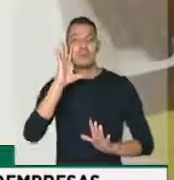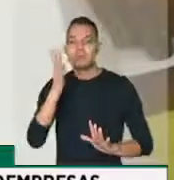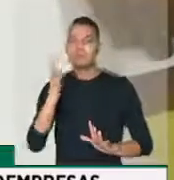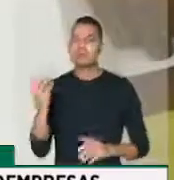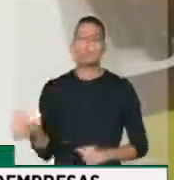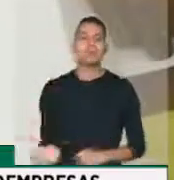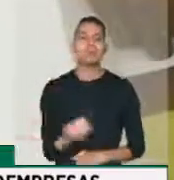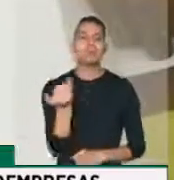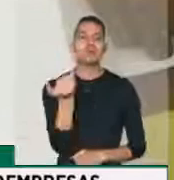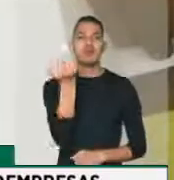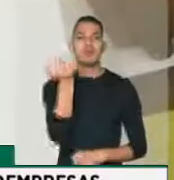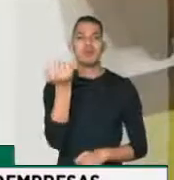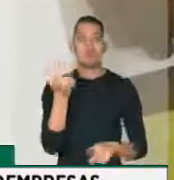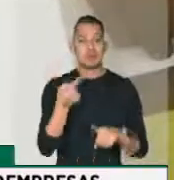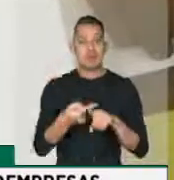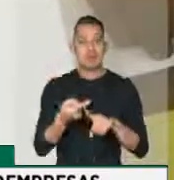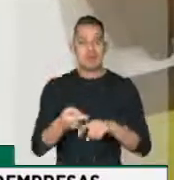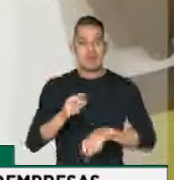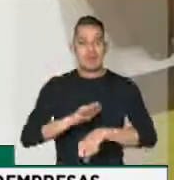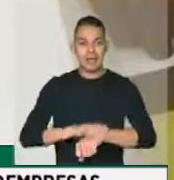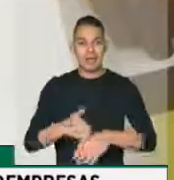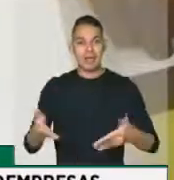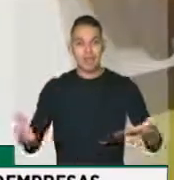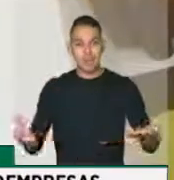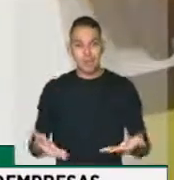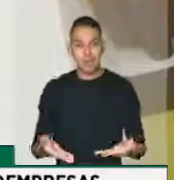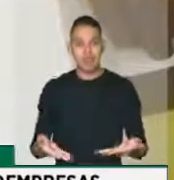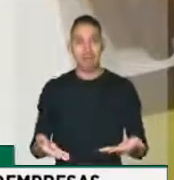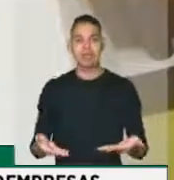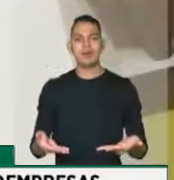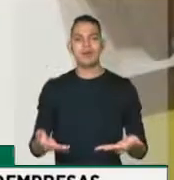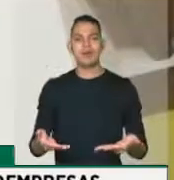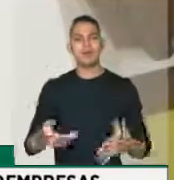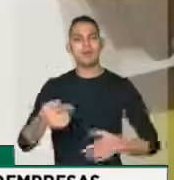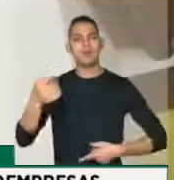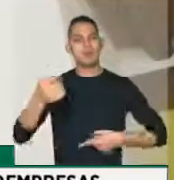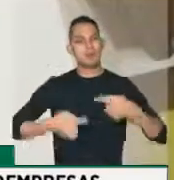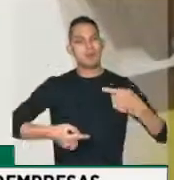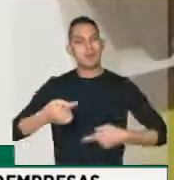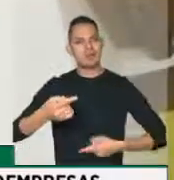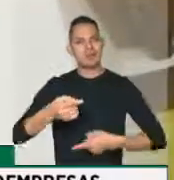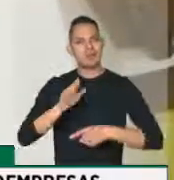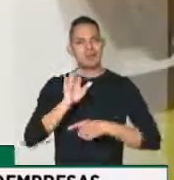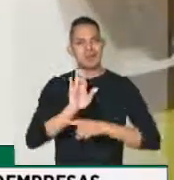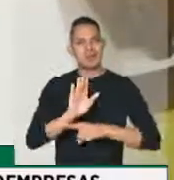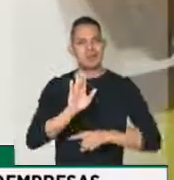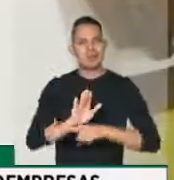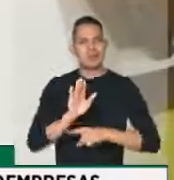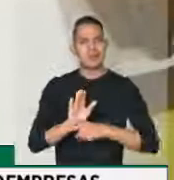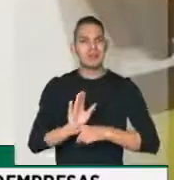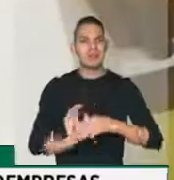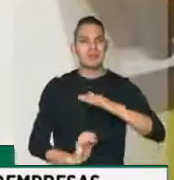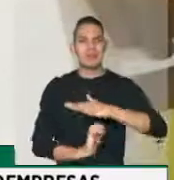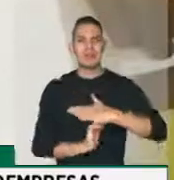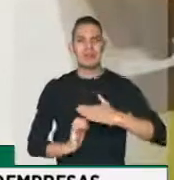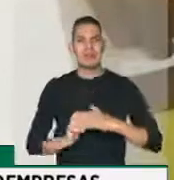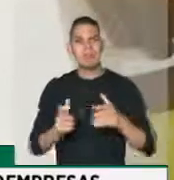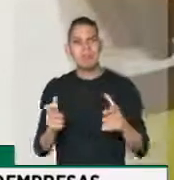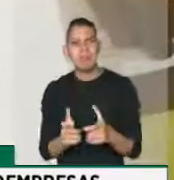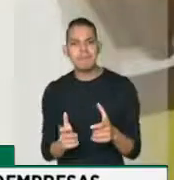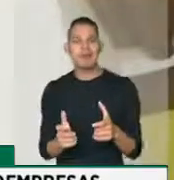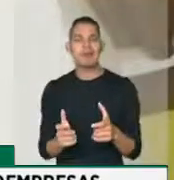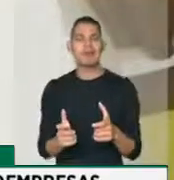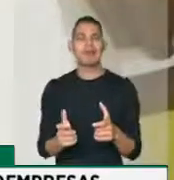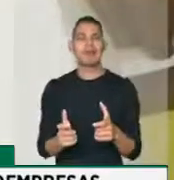aprovar nesse momento uma política de benefício às microempresas, às